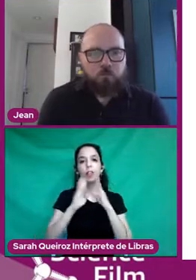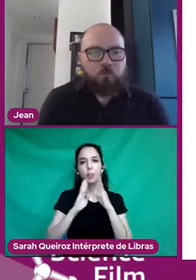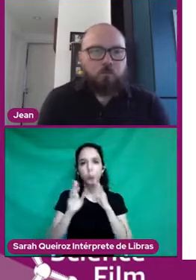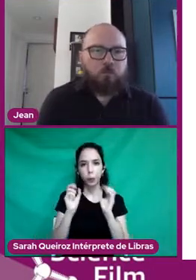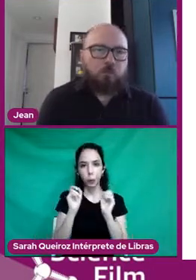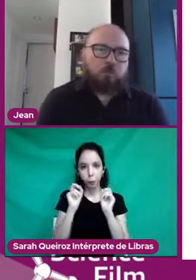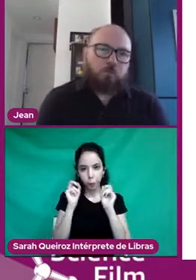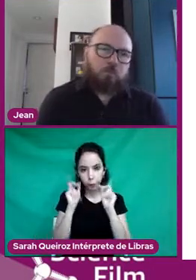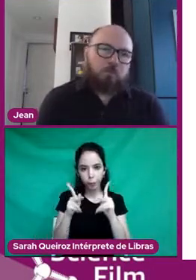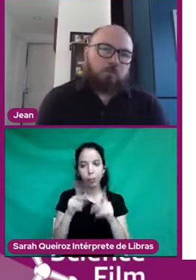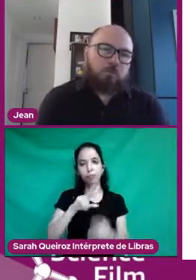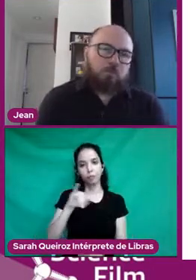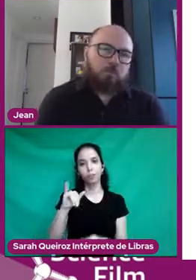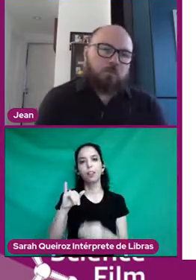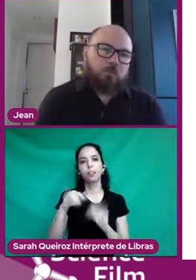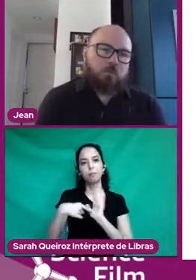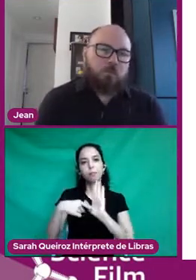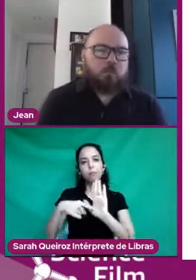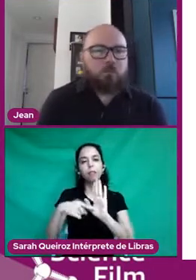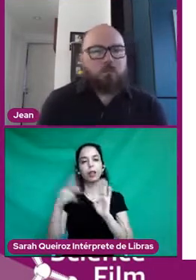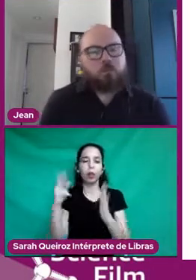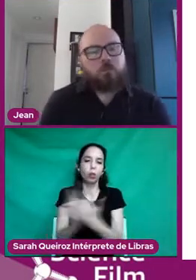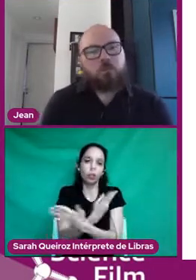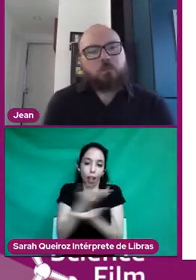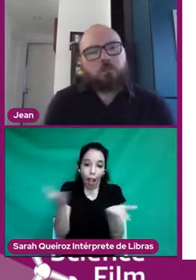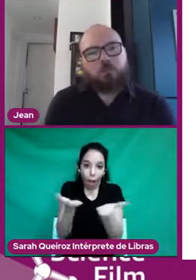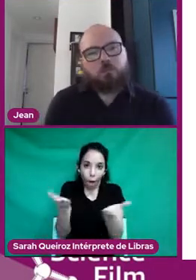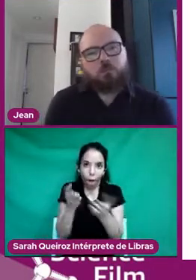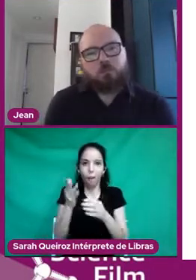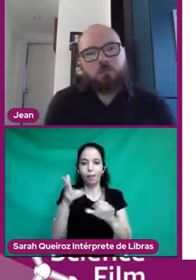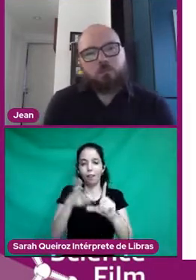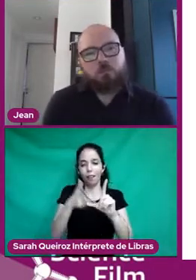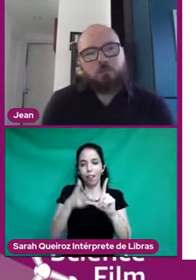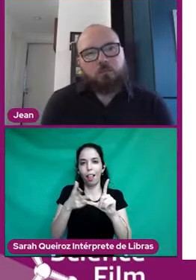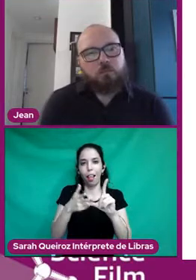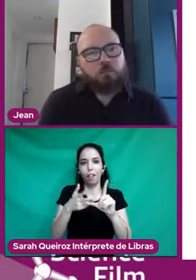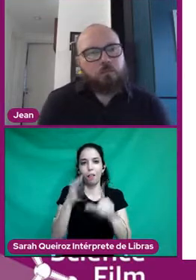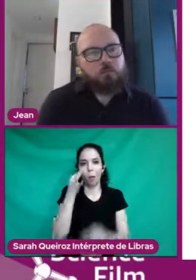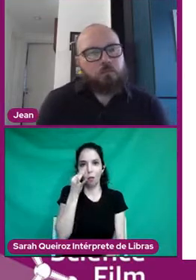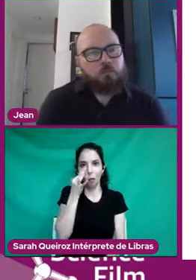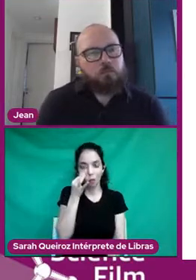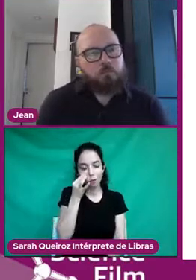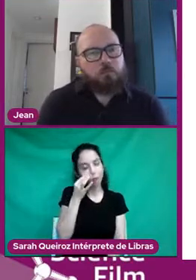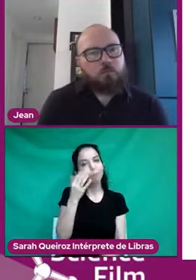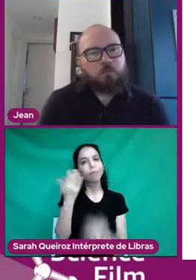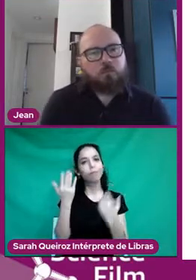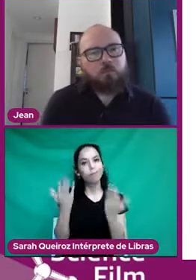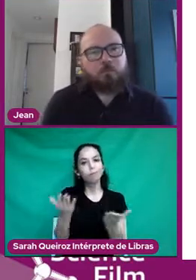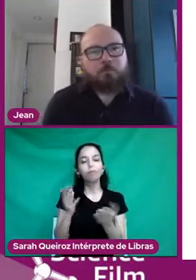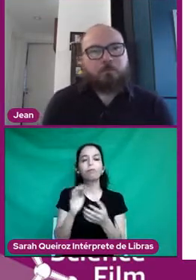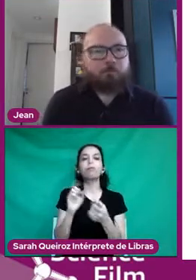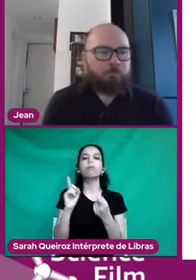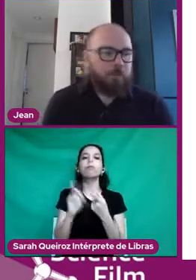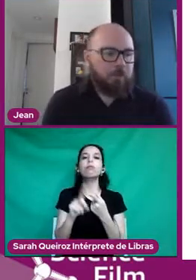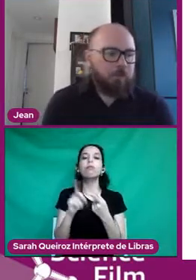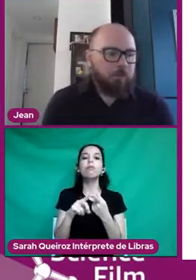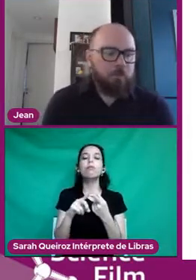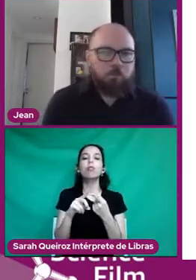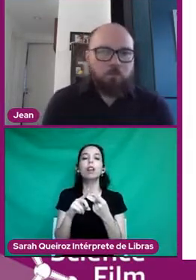onde está acontecendo agora a live ao vivo, simultaneamente no Facebook do Science, e também no